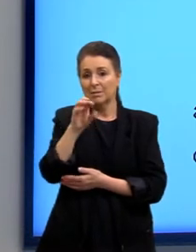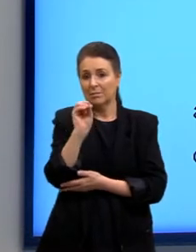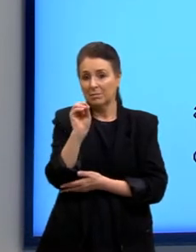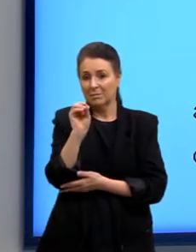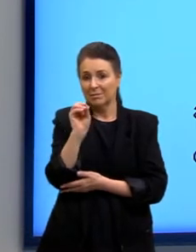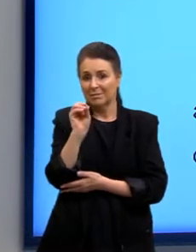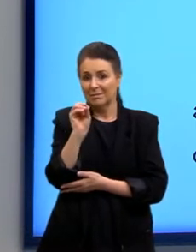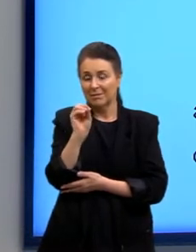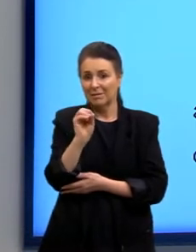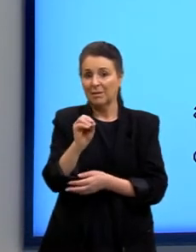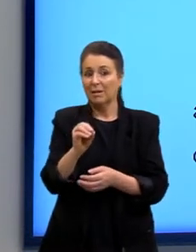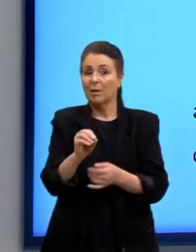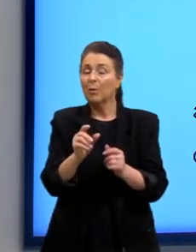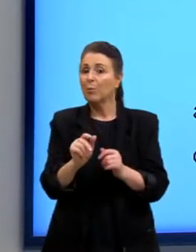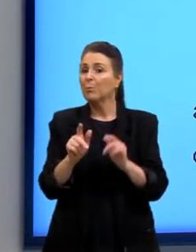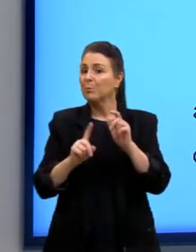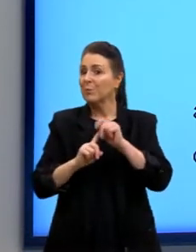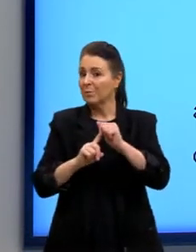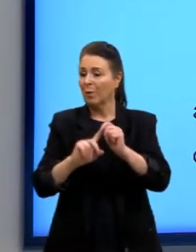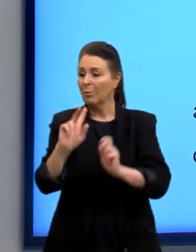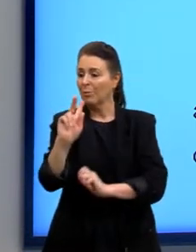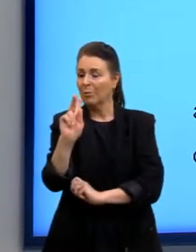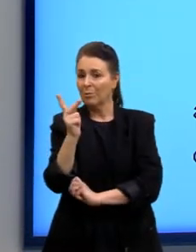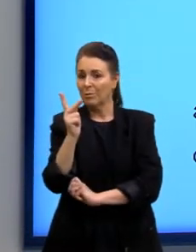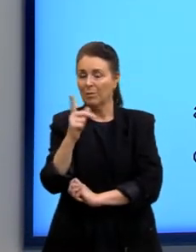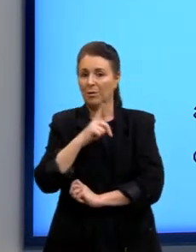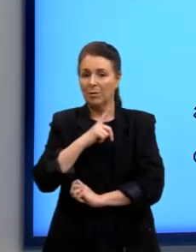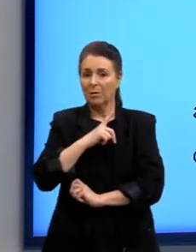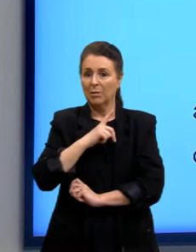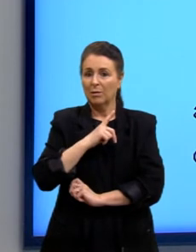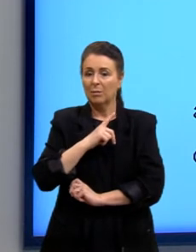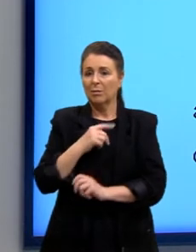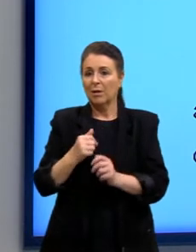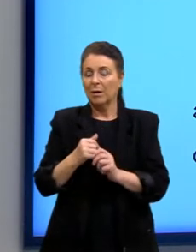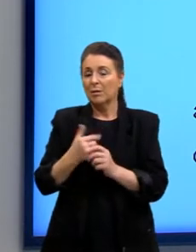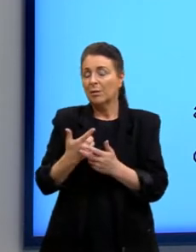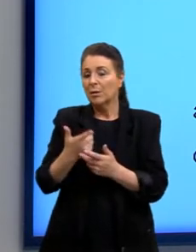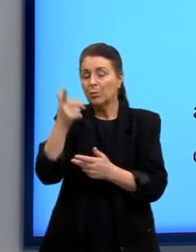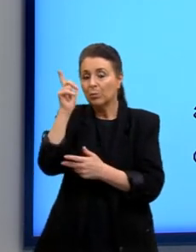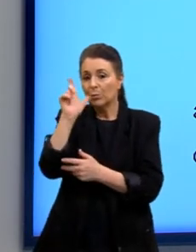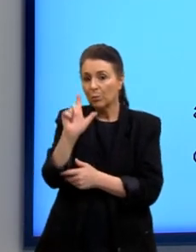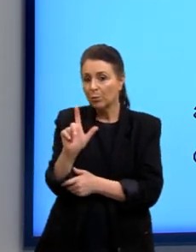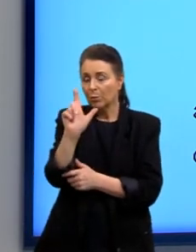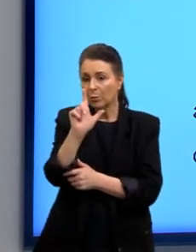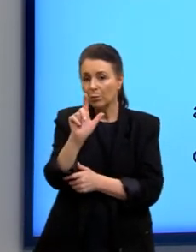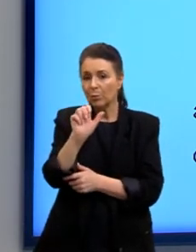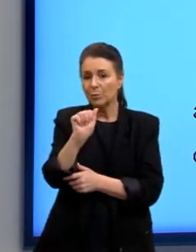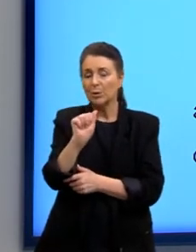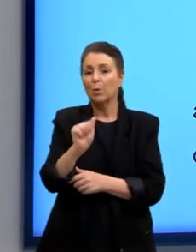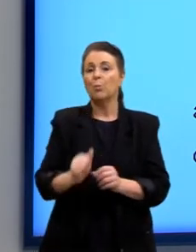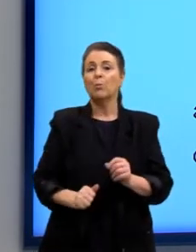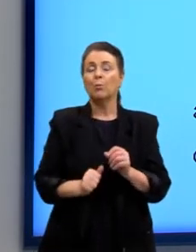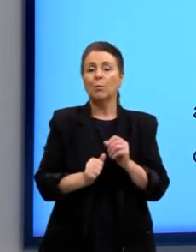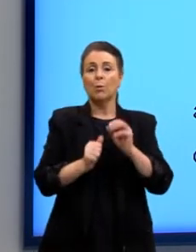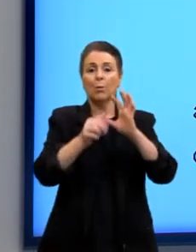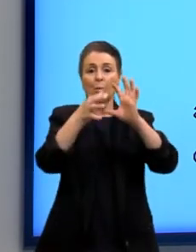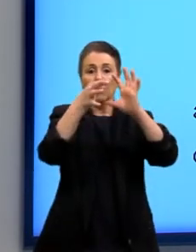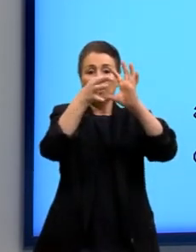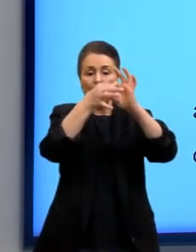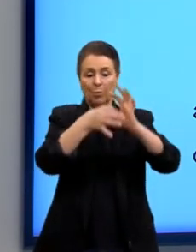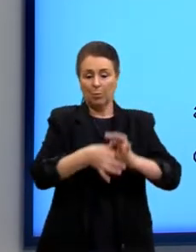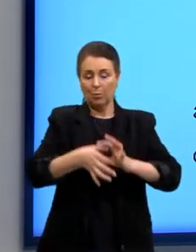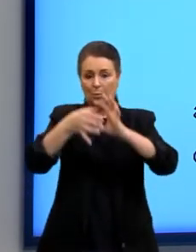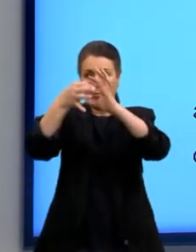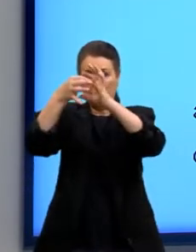está falando de hidrogênio, ou seja, eu vou ter a obtenção de um alceno, um alceno é quando eu tenho uma dupla